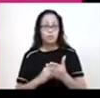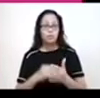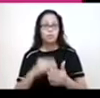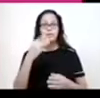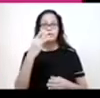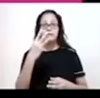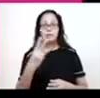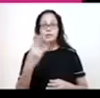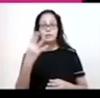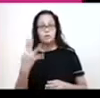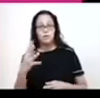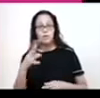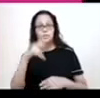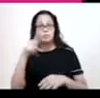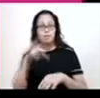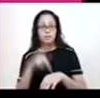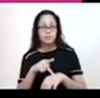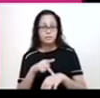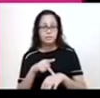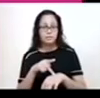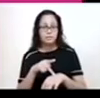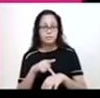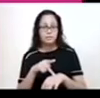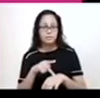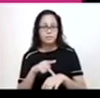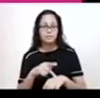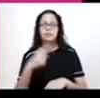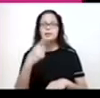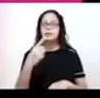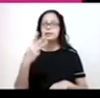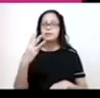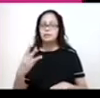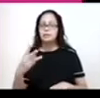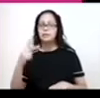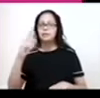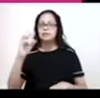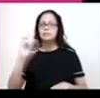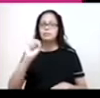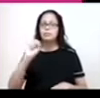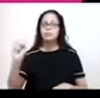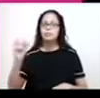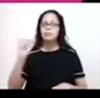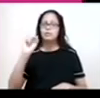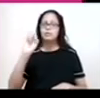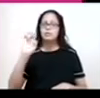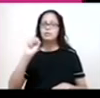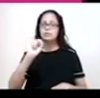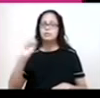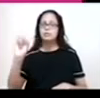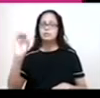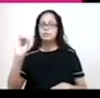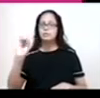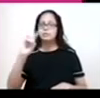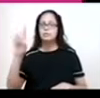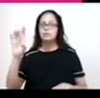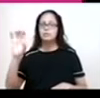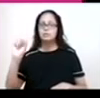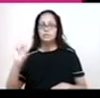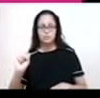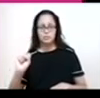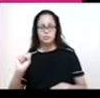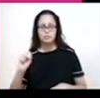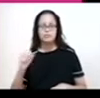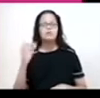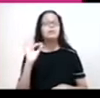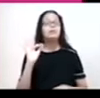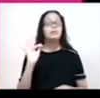a América Latina é composta por 34 países e 13 possessões, como é o caso da Guiana Francesa, que a gente acabou de dizer, que é